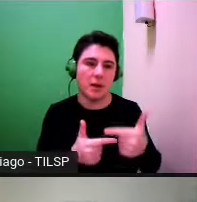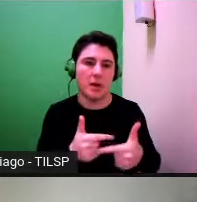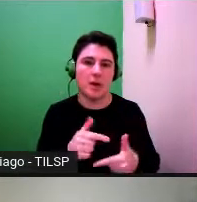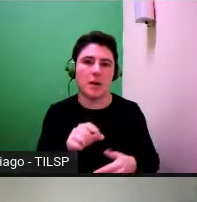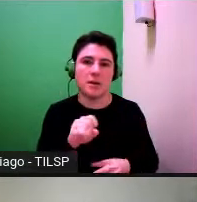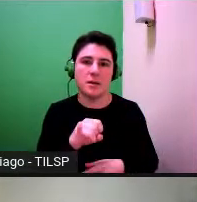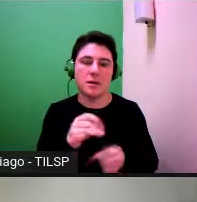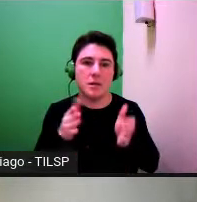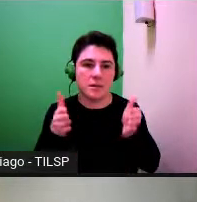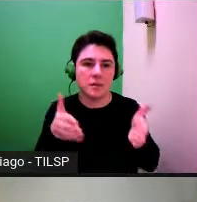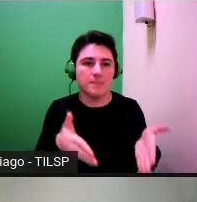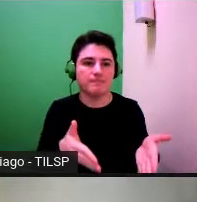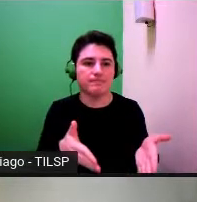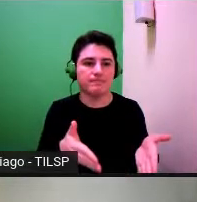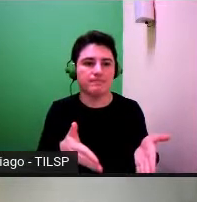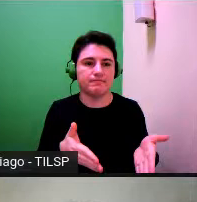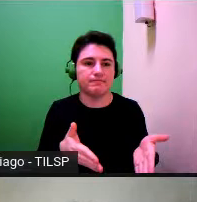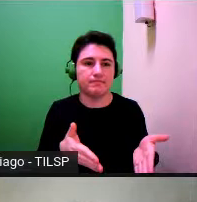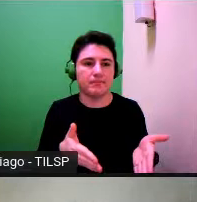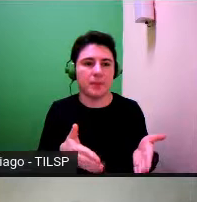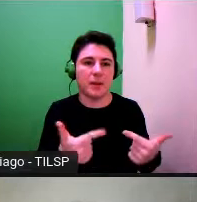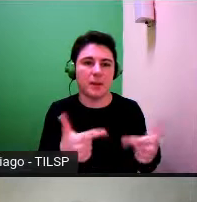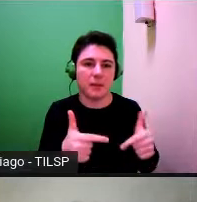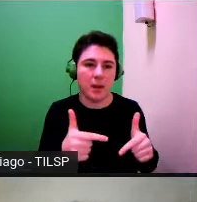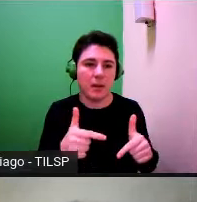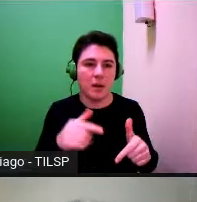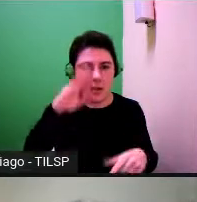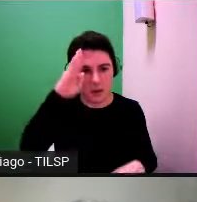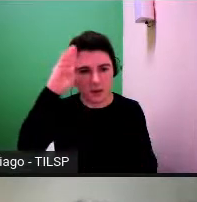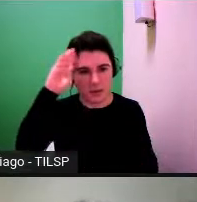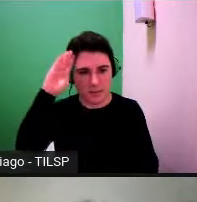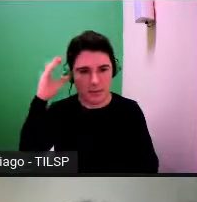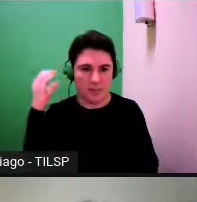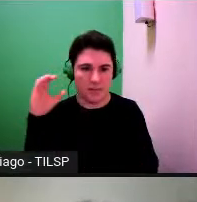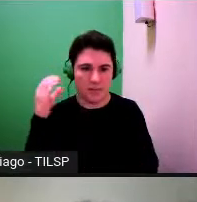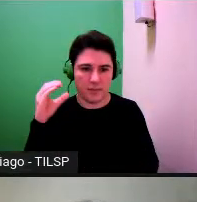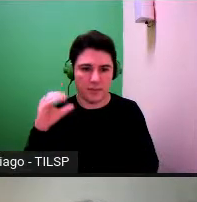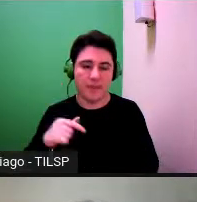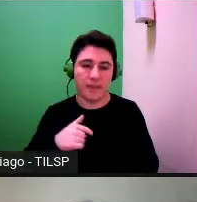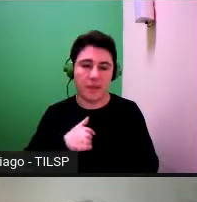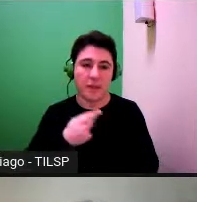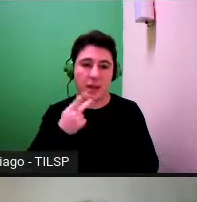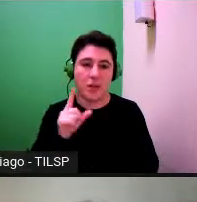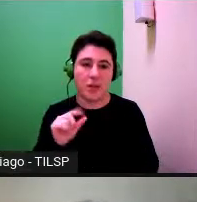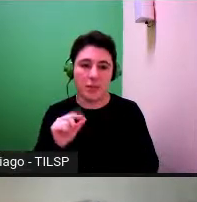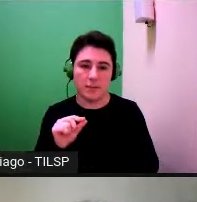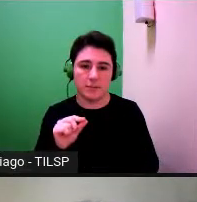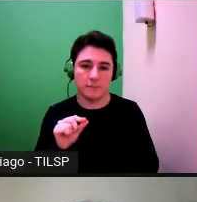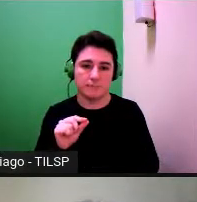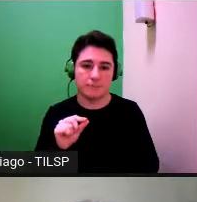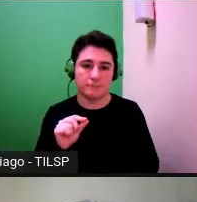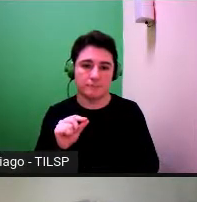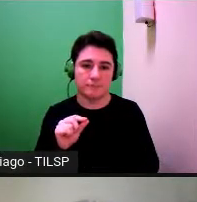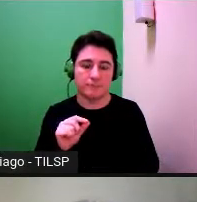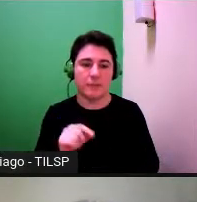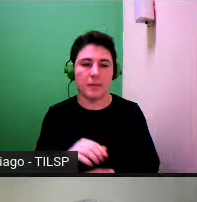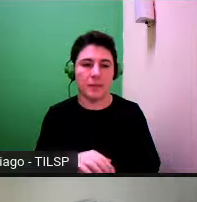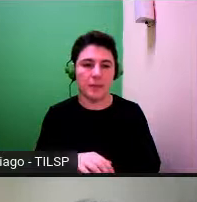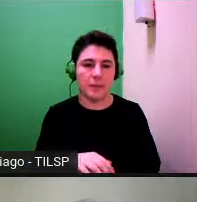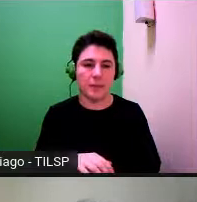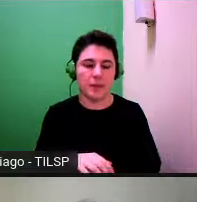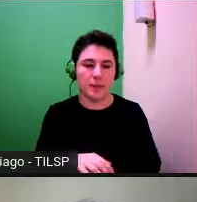introduz num trabalho académico e científico eu diria que isto esta perceção adequada e progressivamente